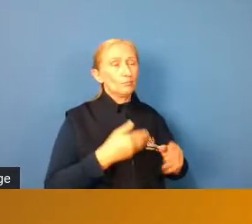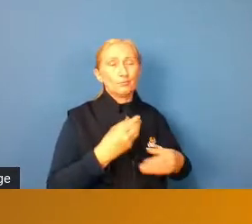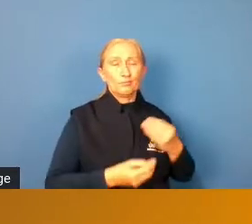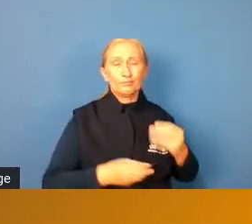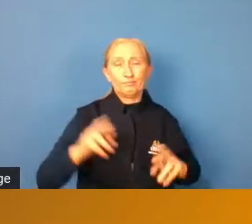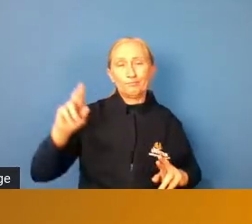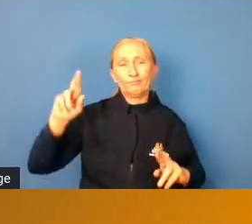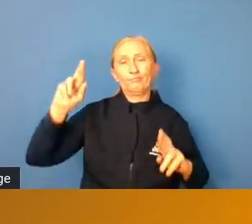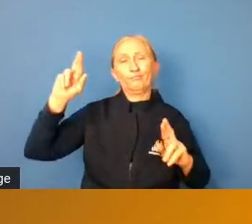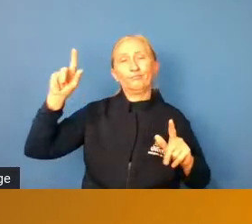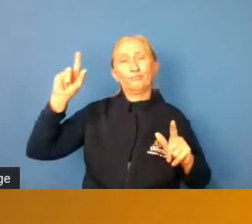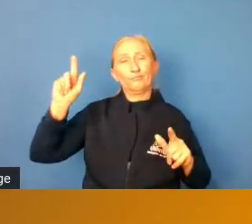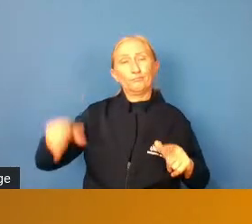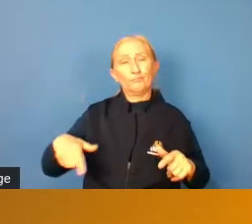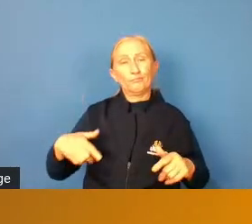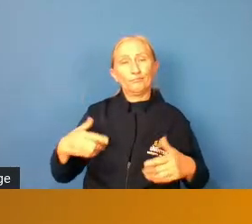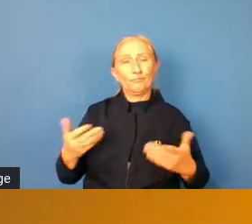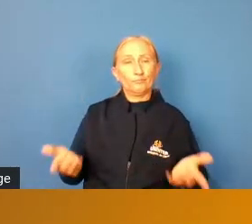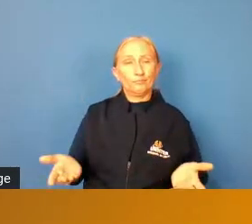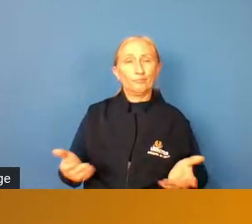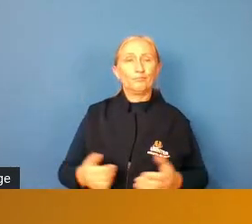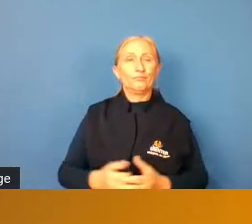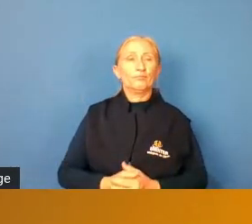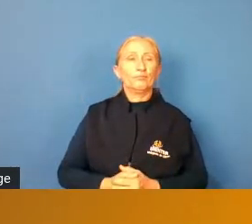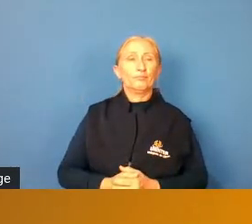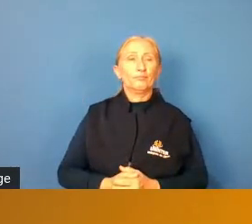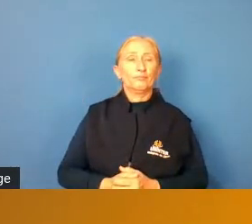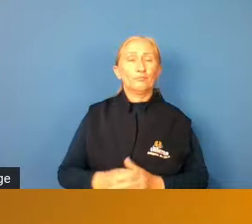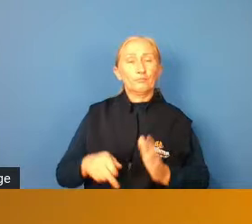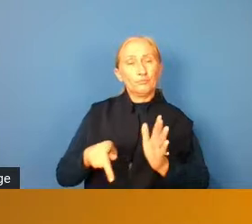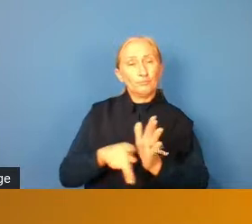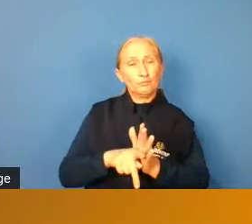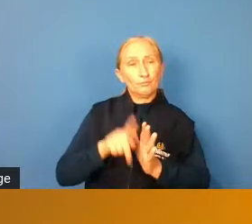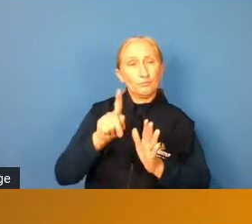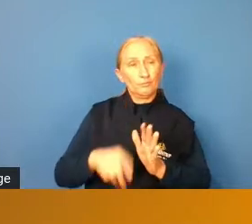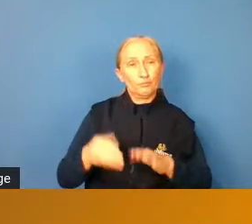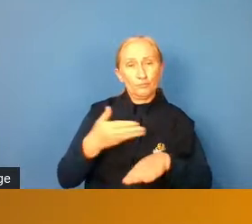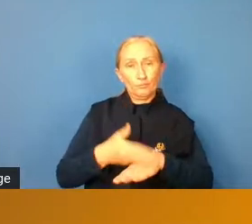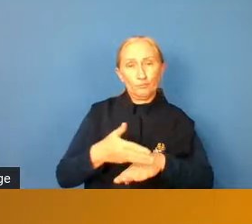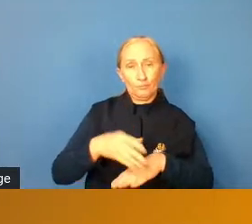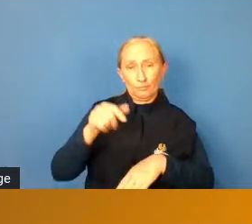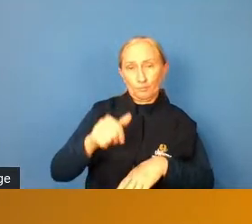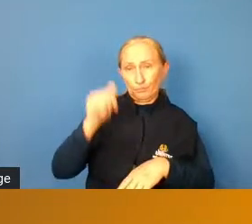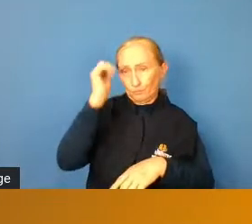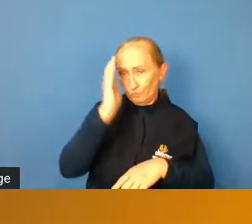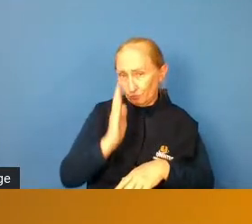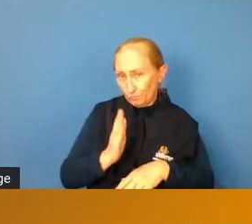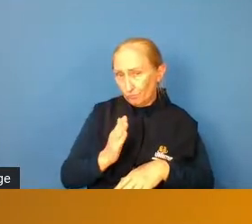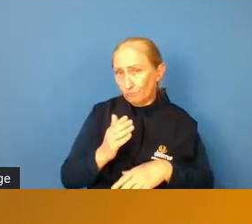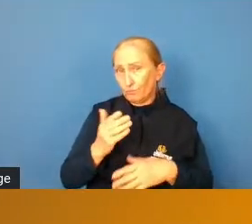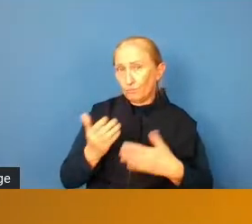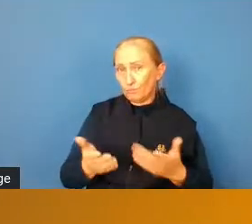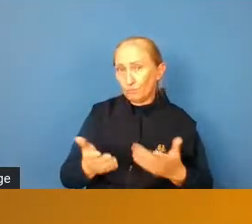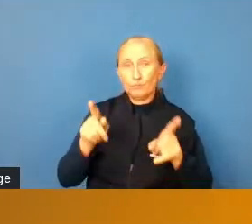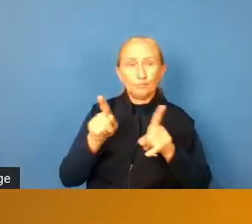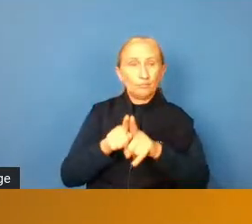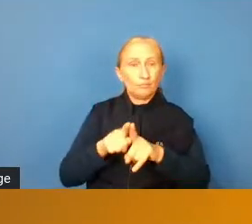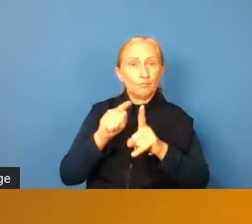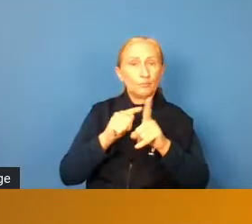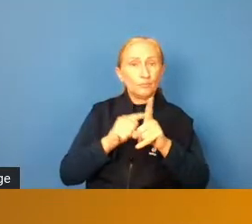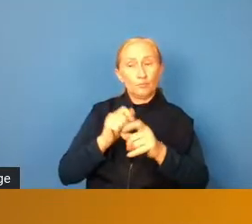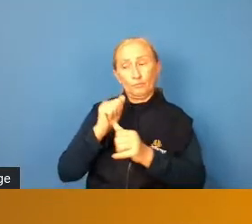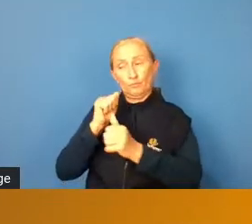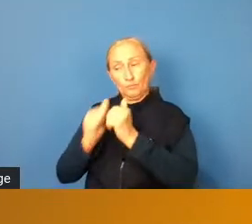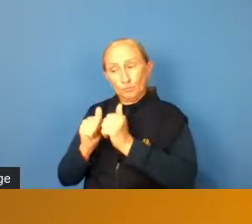se diferenciando dos jogos do jogo que é praticado aqui no Brasil apesar de ser a mesma modalidade